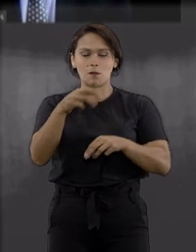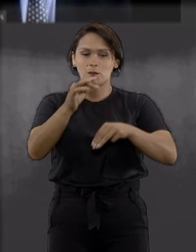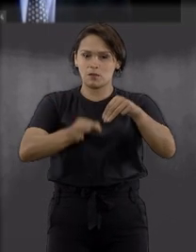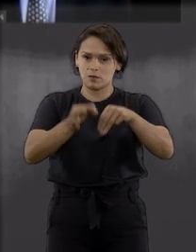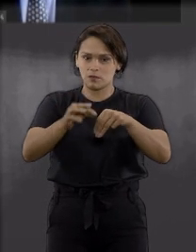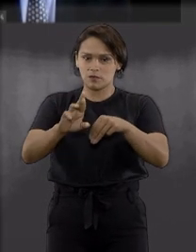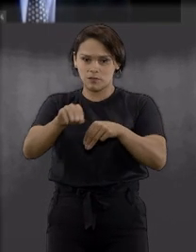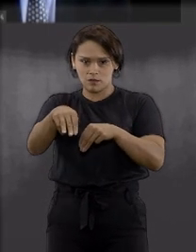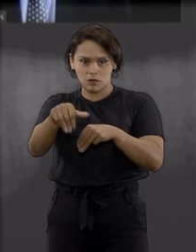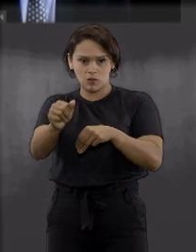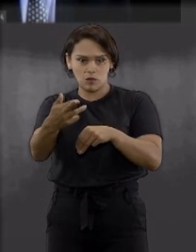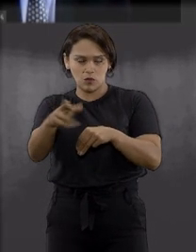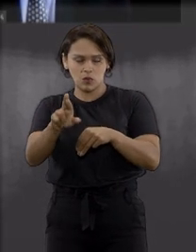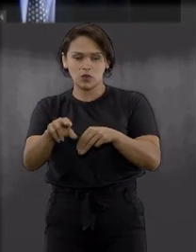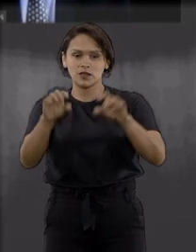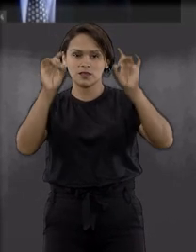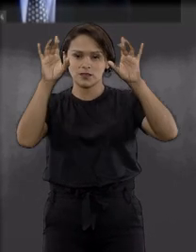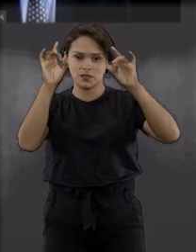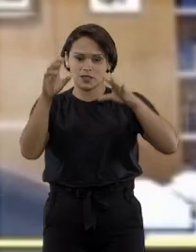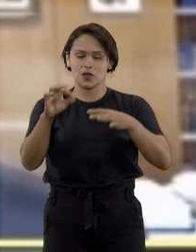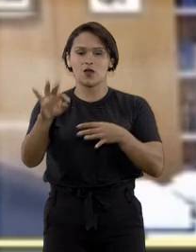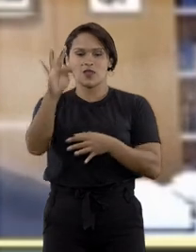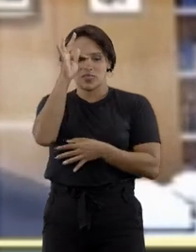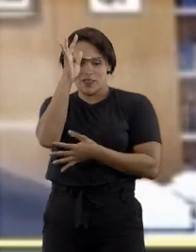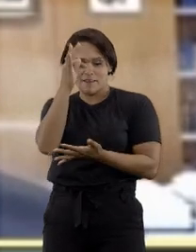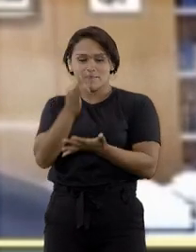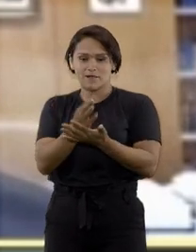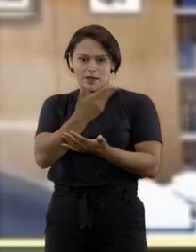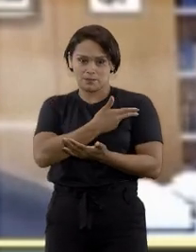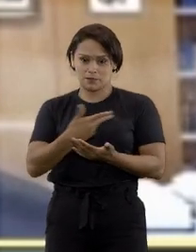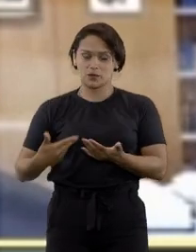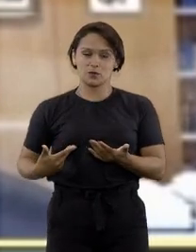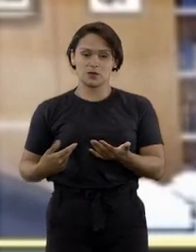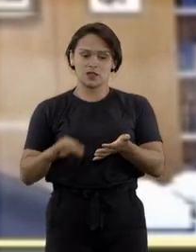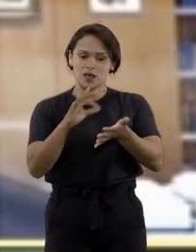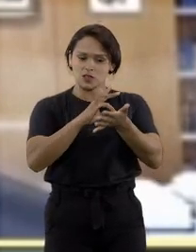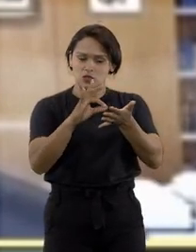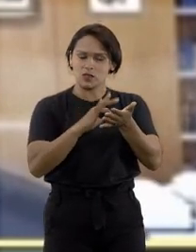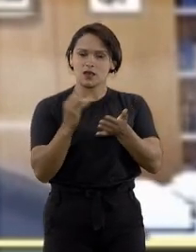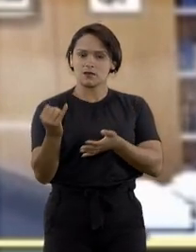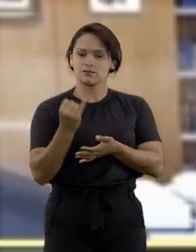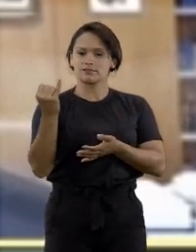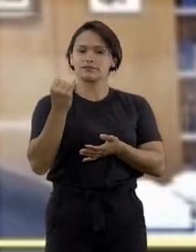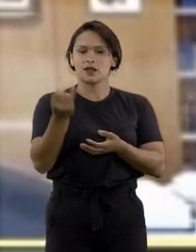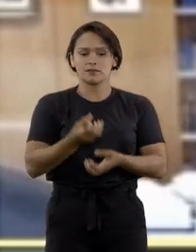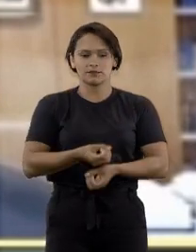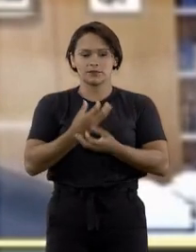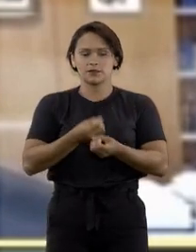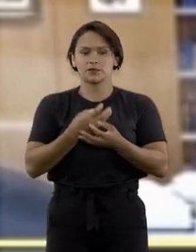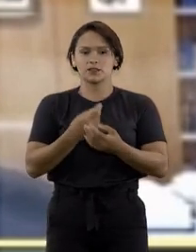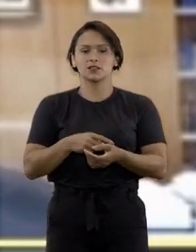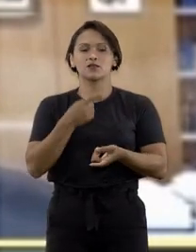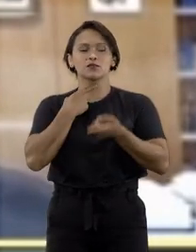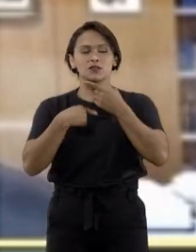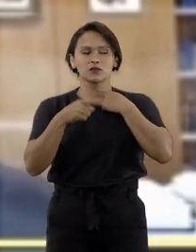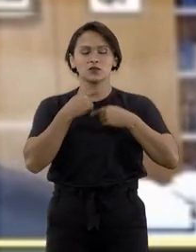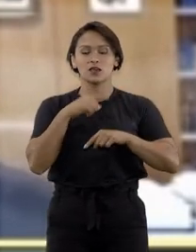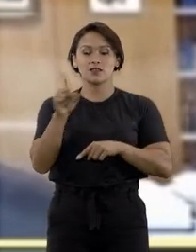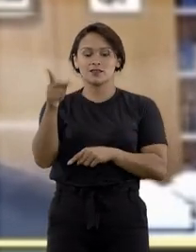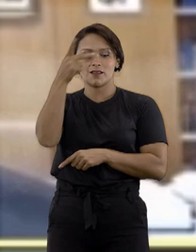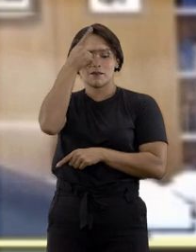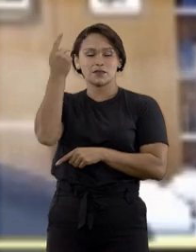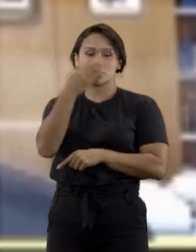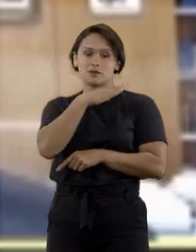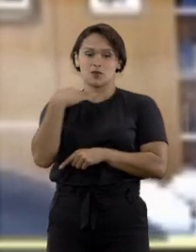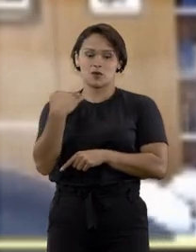destacou que o responsável pelo cartório tem fé pública e a assinatura dele é imprescindível para a manifestação da última vontade daquele que morreu